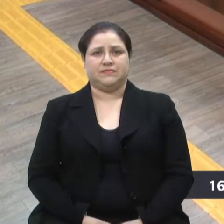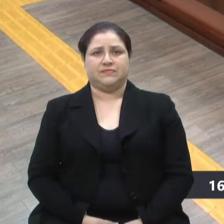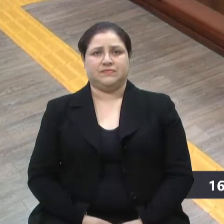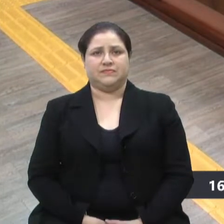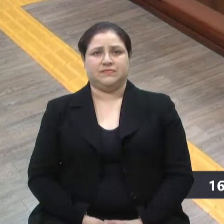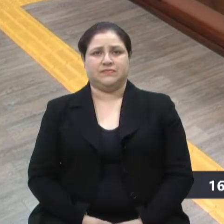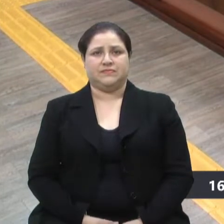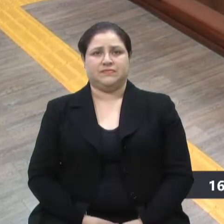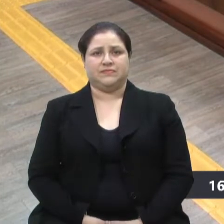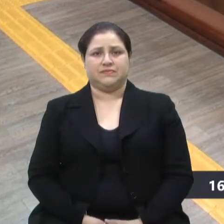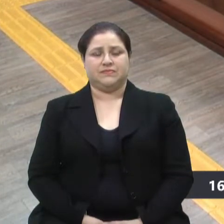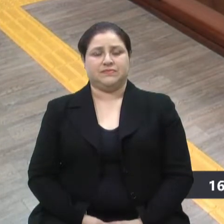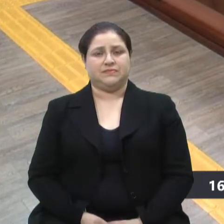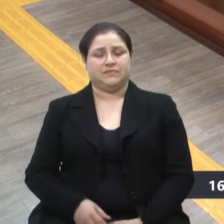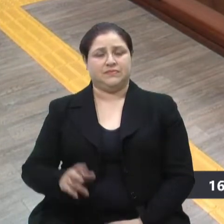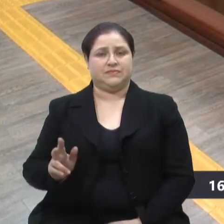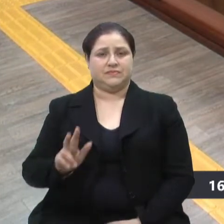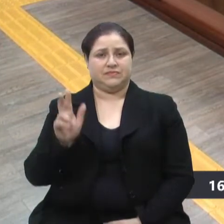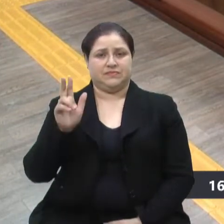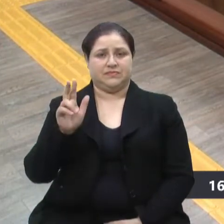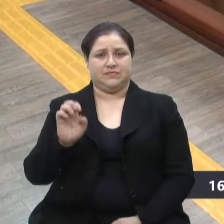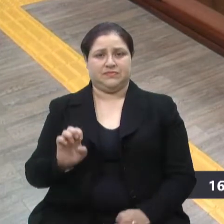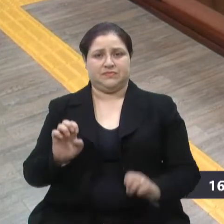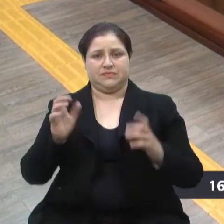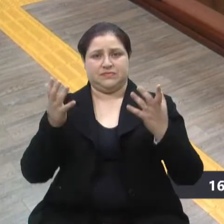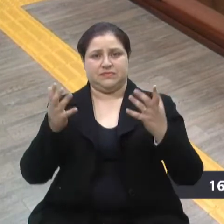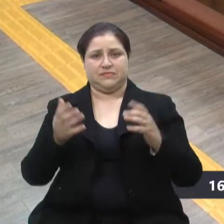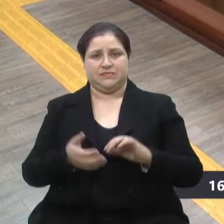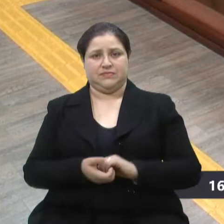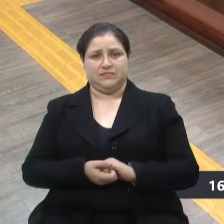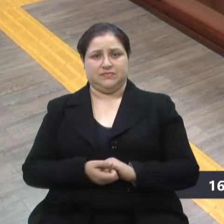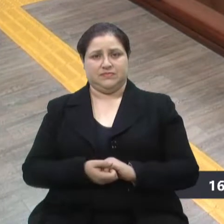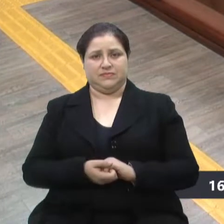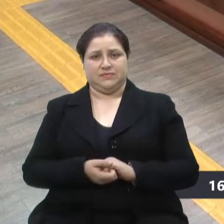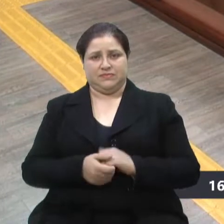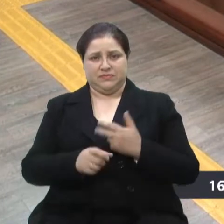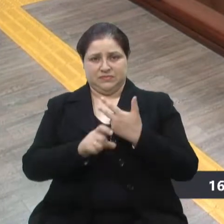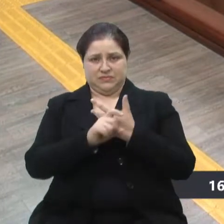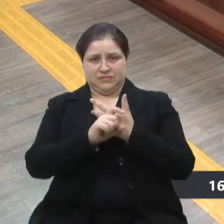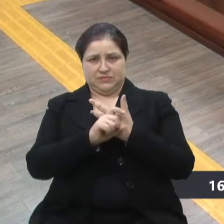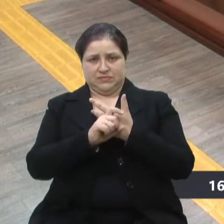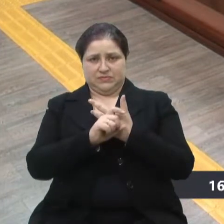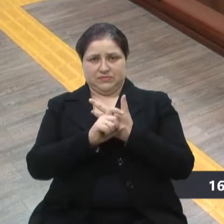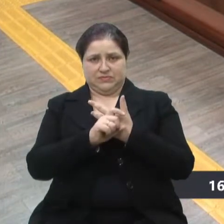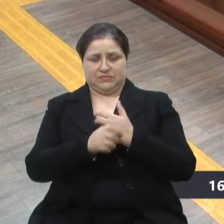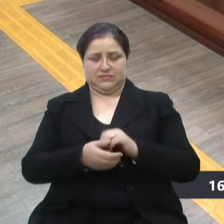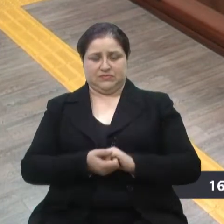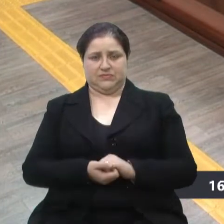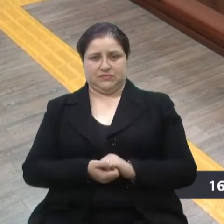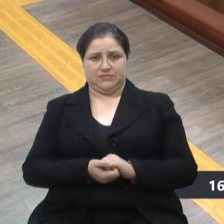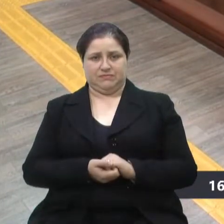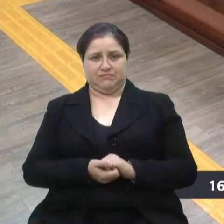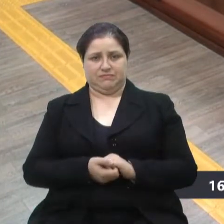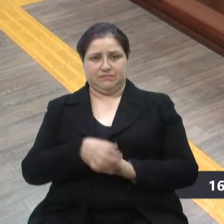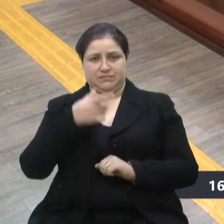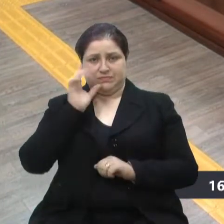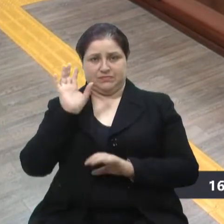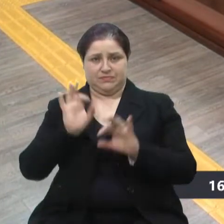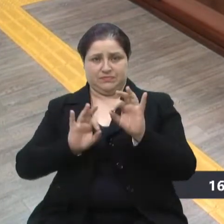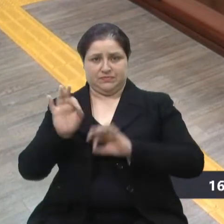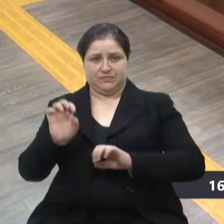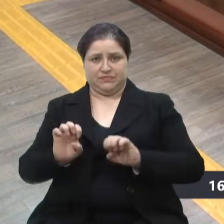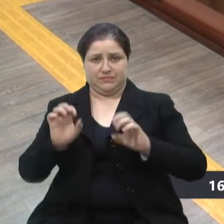para valorizar o evento que o Executivo organizou ontem.